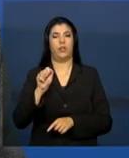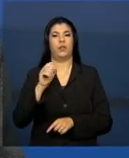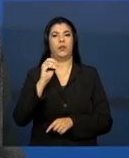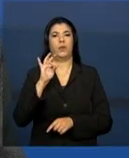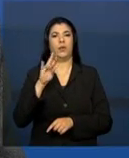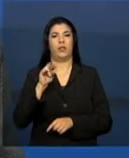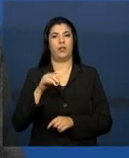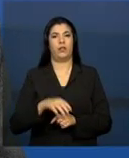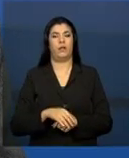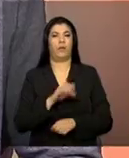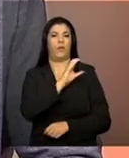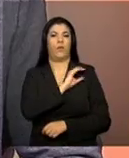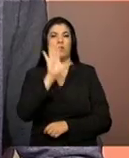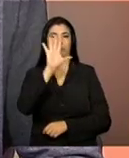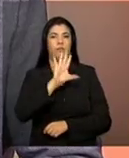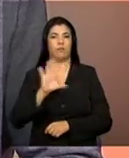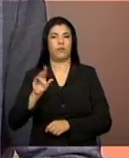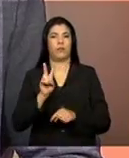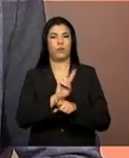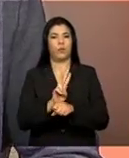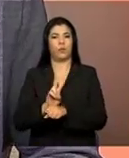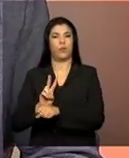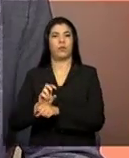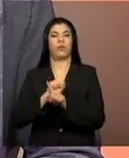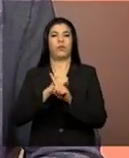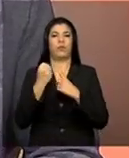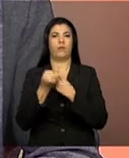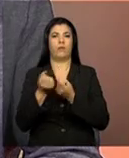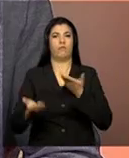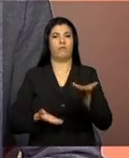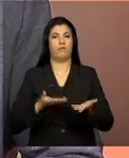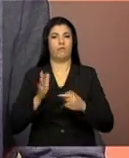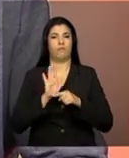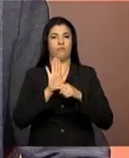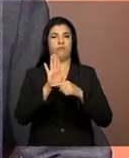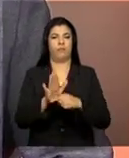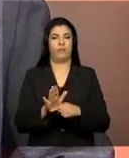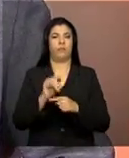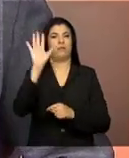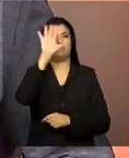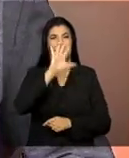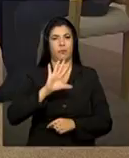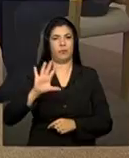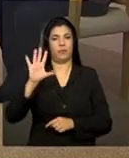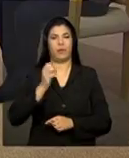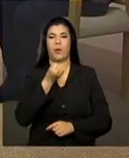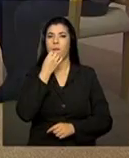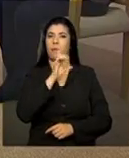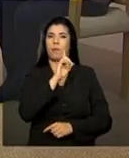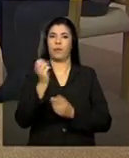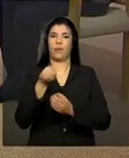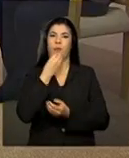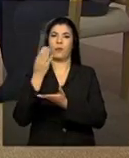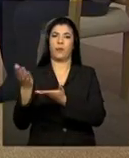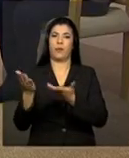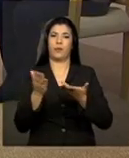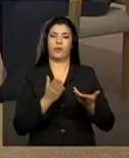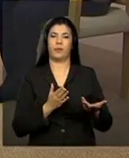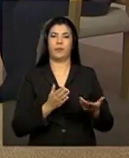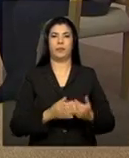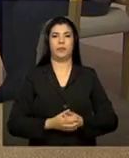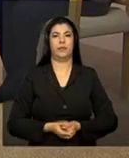Vigilância Socio-Assistencial, também da Secretaria Nacional de Assistência Social. Bom dia, sejam bem-vindos.